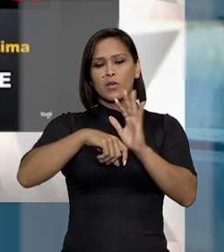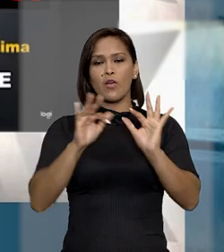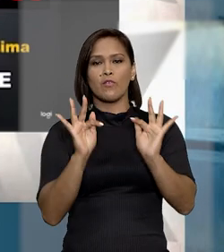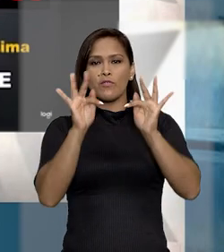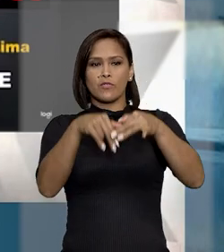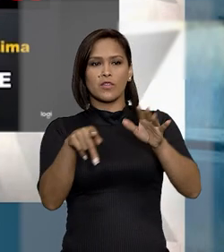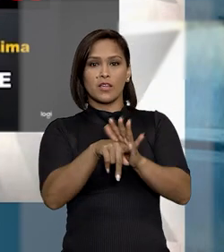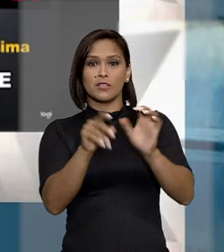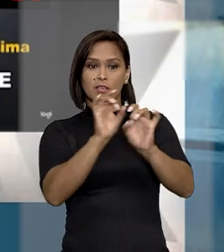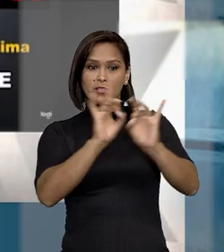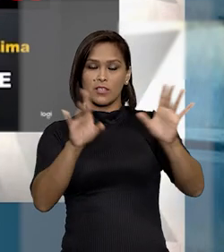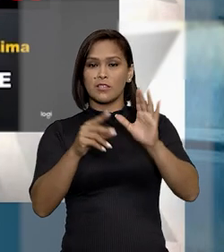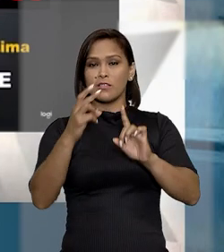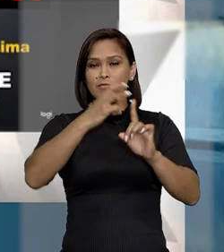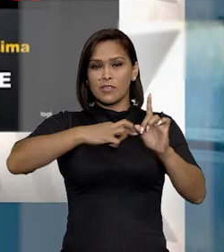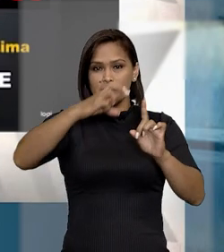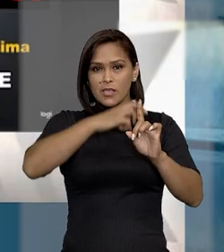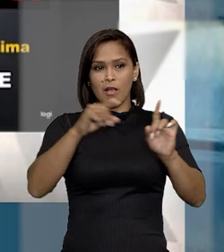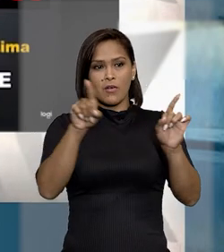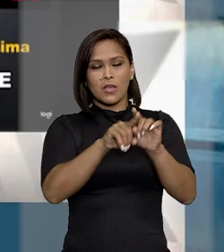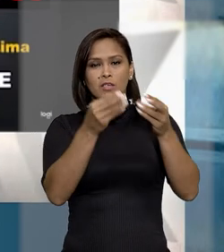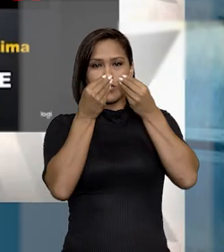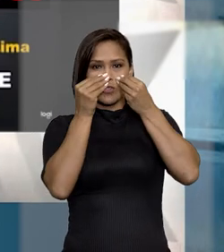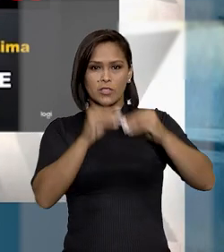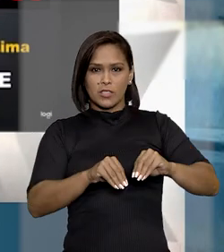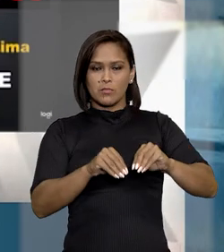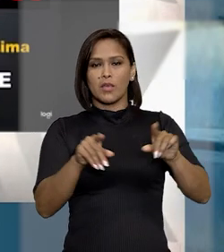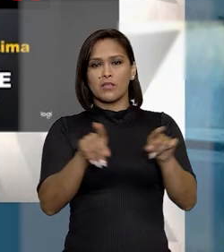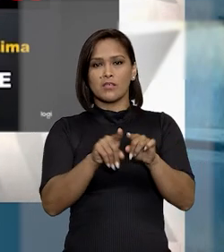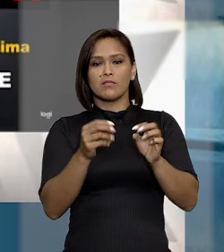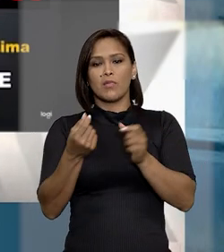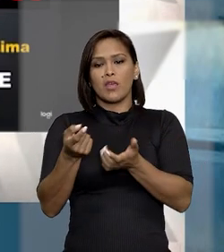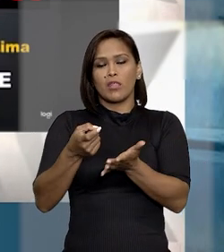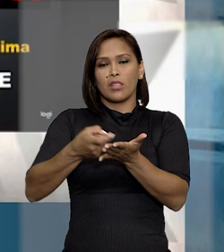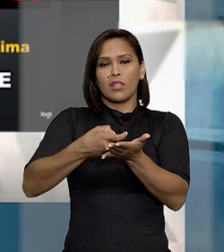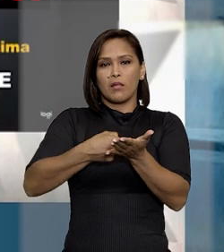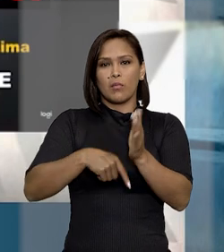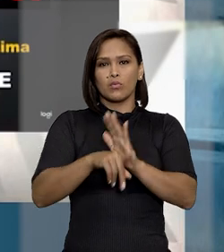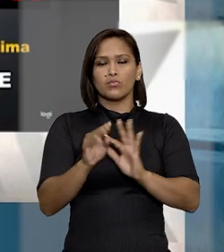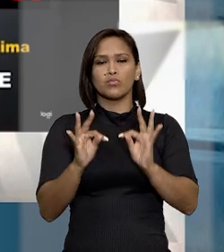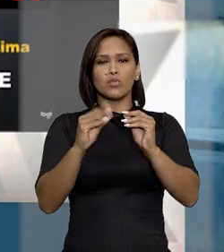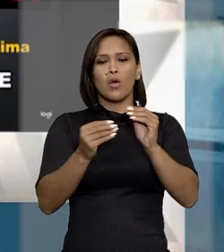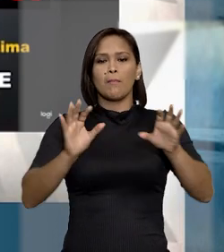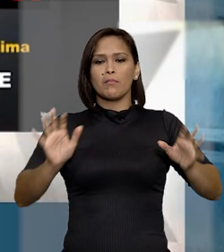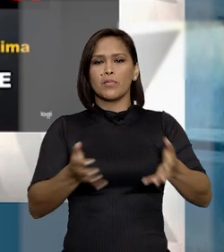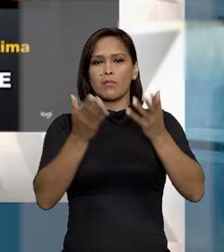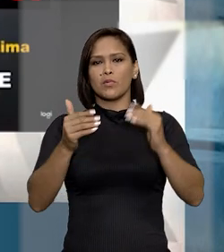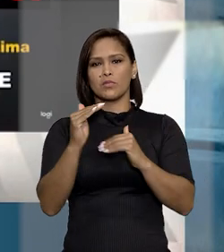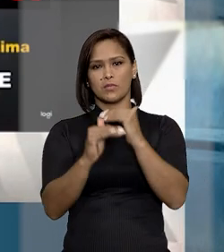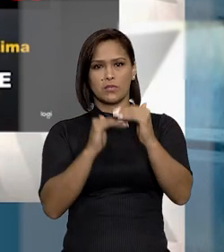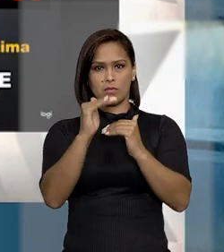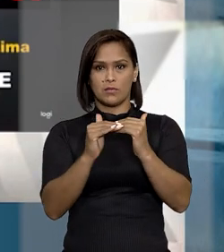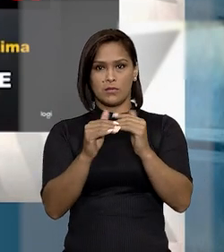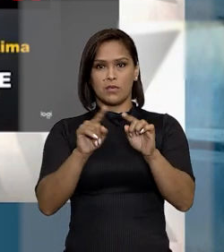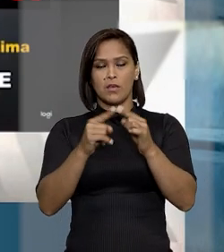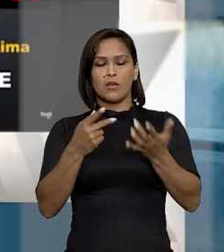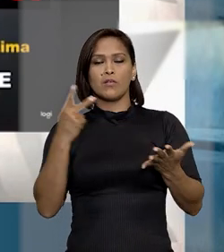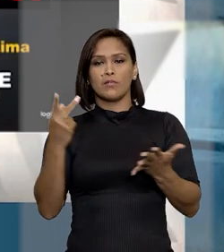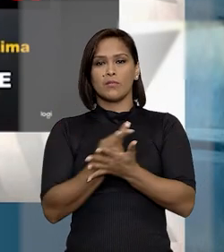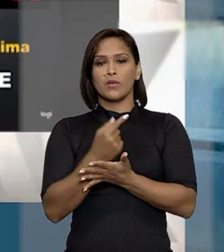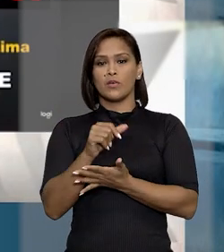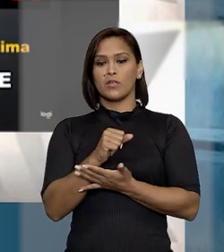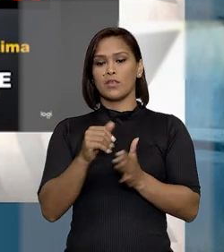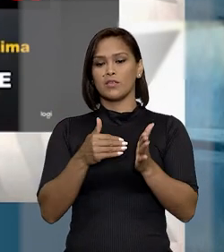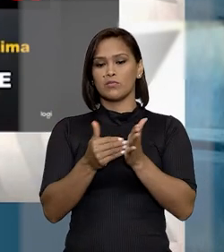tributação como finalidade extrafiscal, mediante dispensa ou atenuação de tributos com vistas à promoção do desenvolvimento,